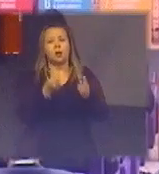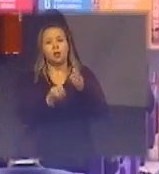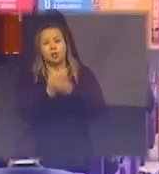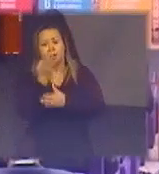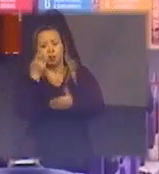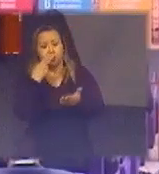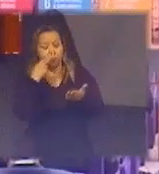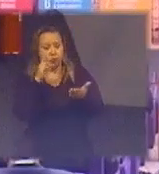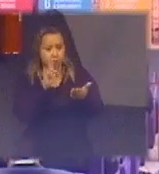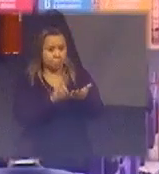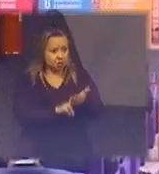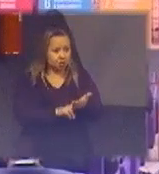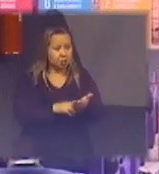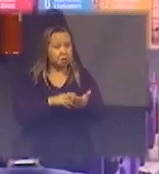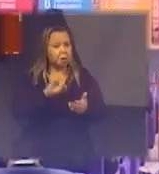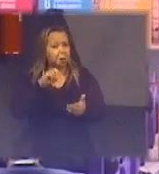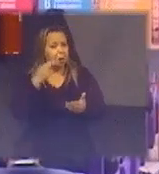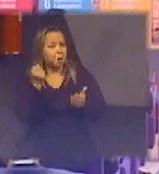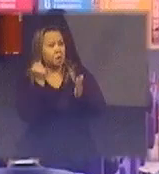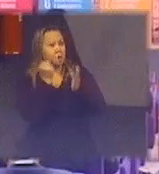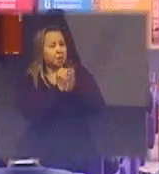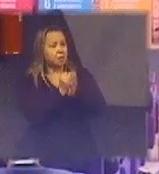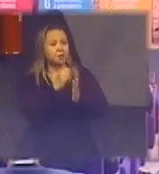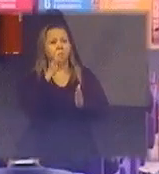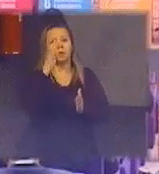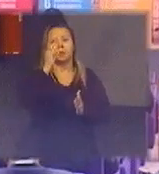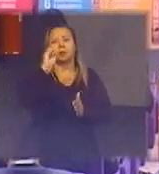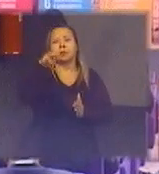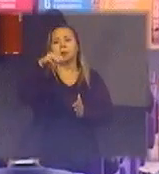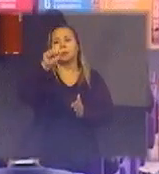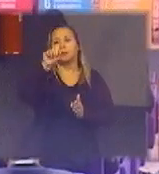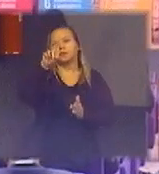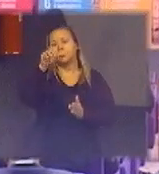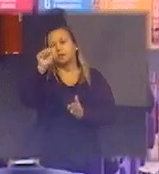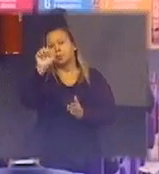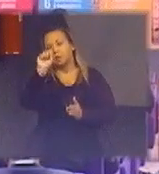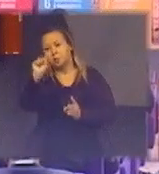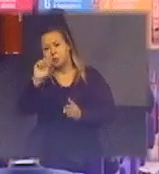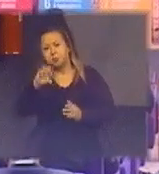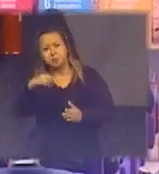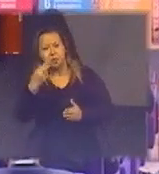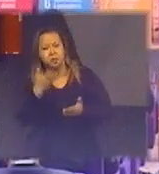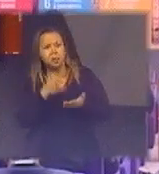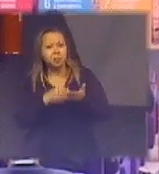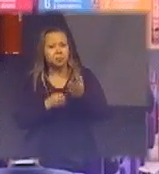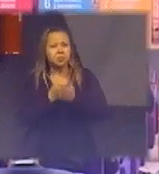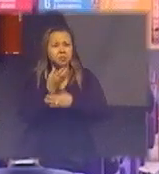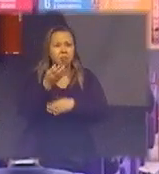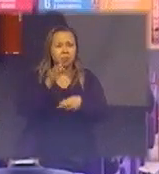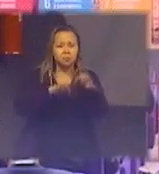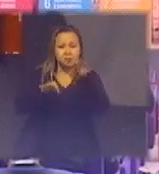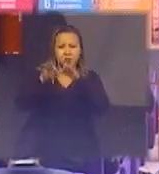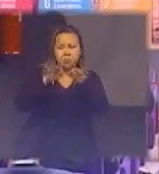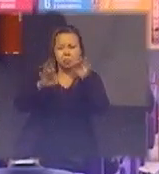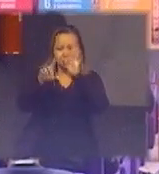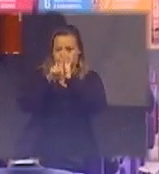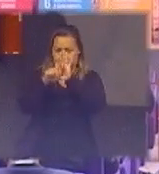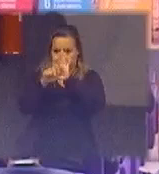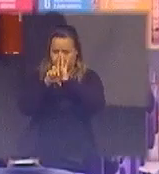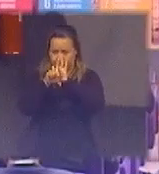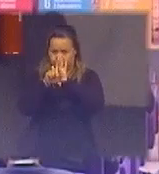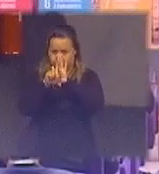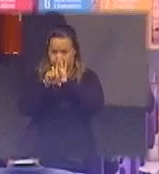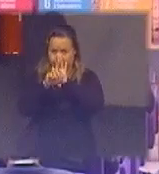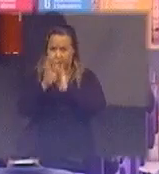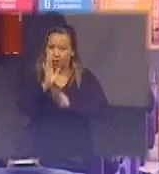marcação em metro de plugs e tomadas isso aí quando saiu a regulamentação já tinha aqui